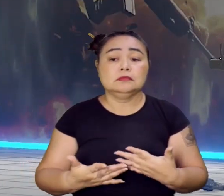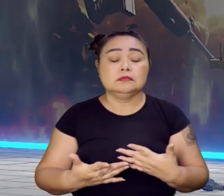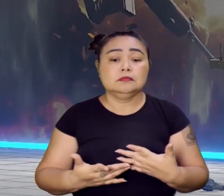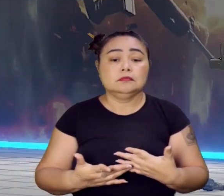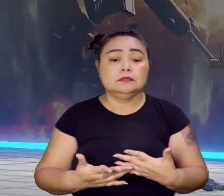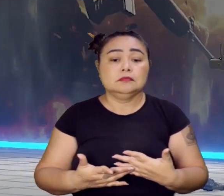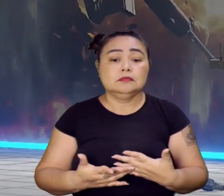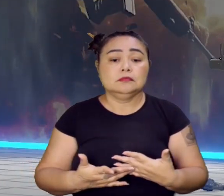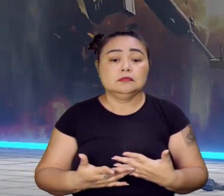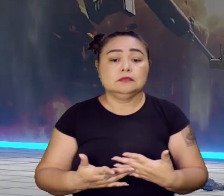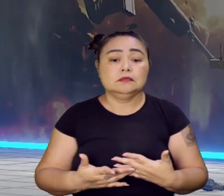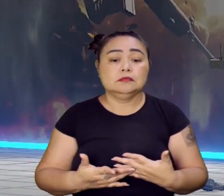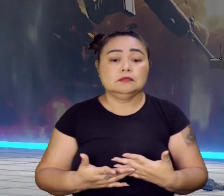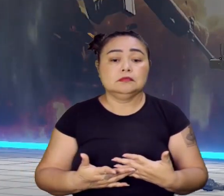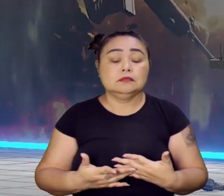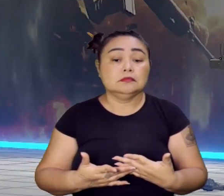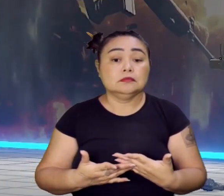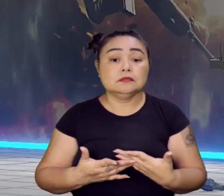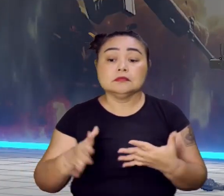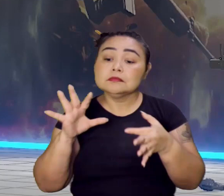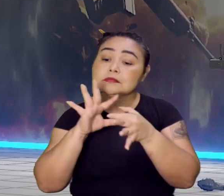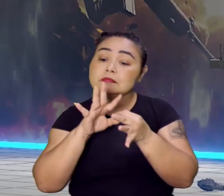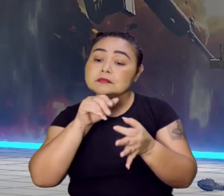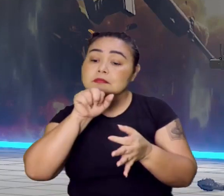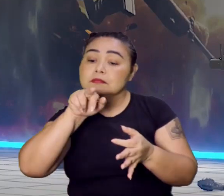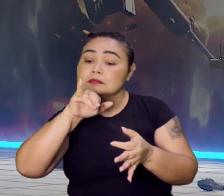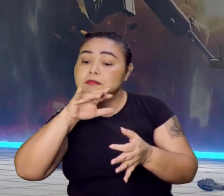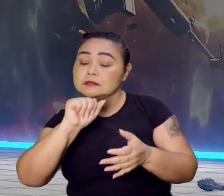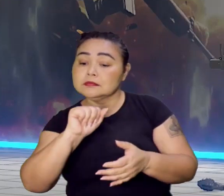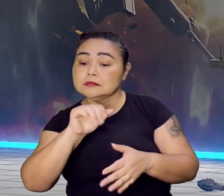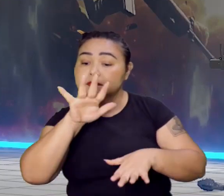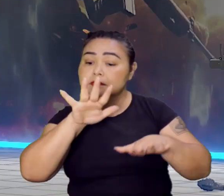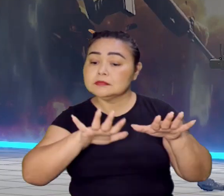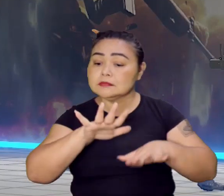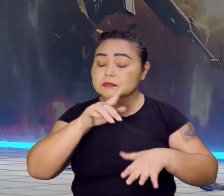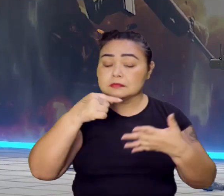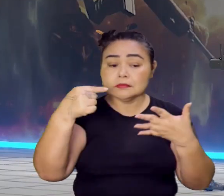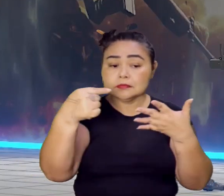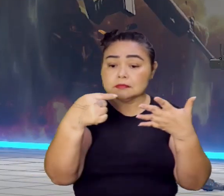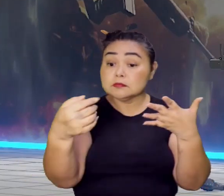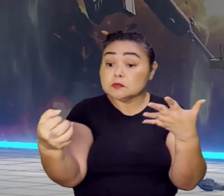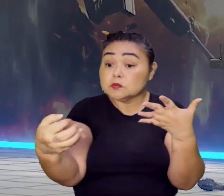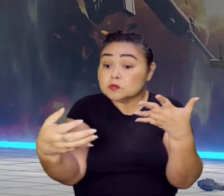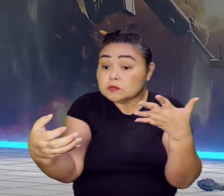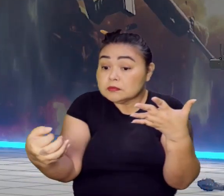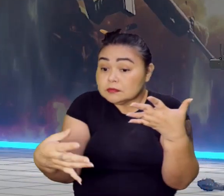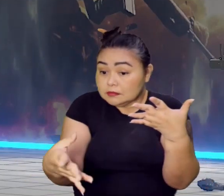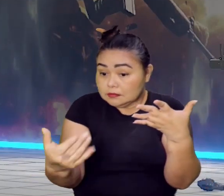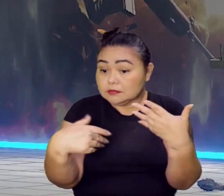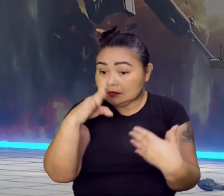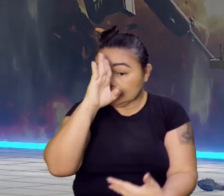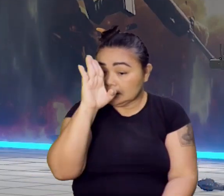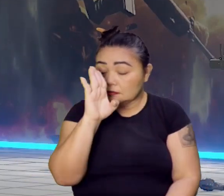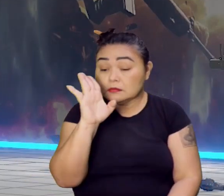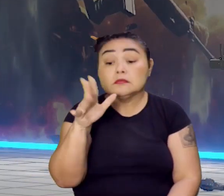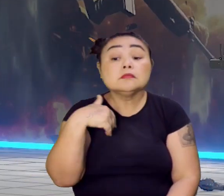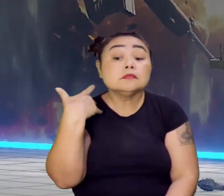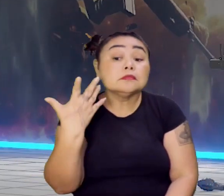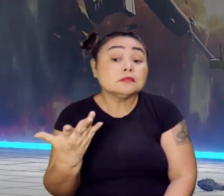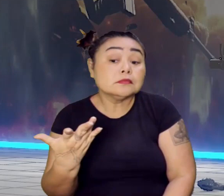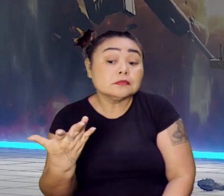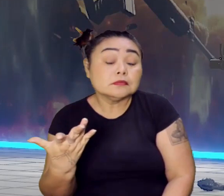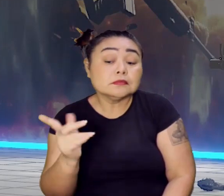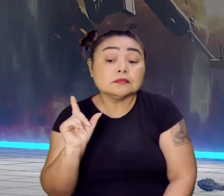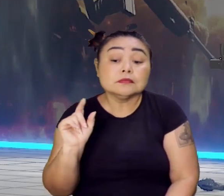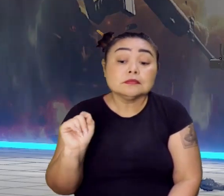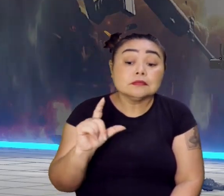a União Ibérica trouxe algumas alternativas novas para o Brasil. Quais são essas alternativas? O